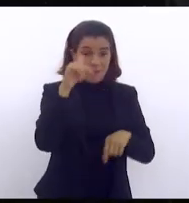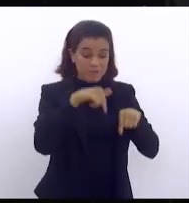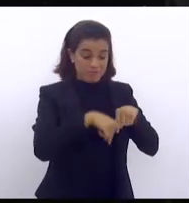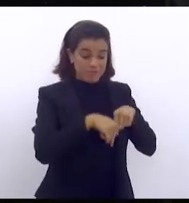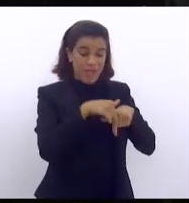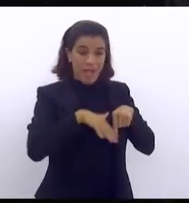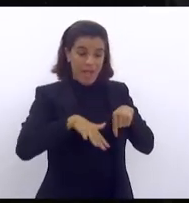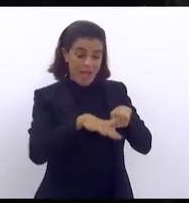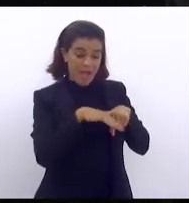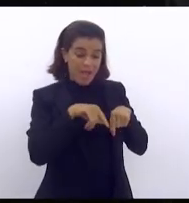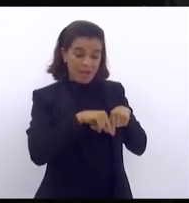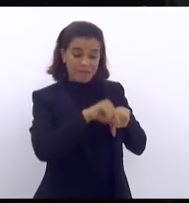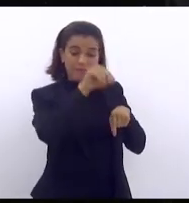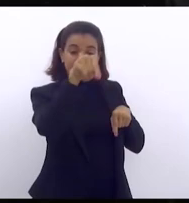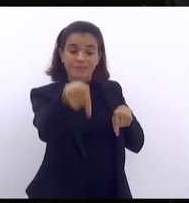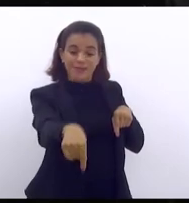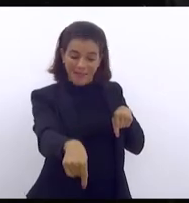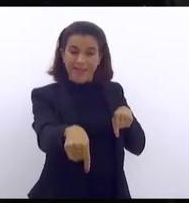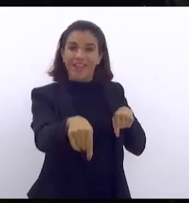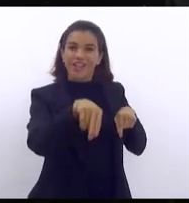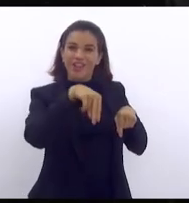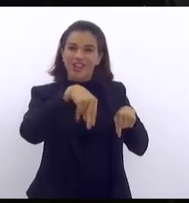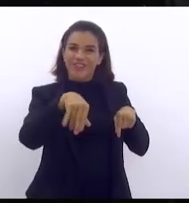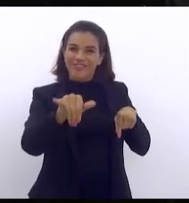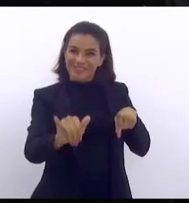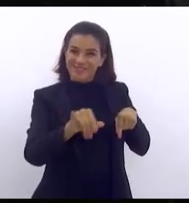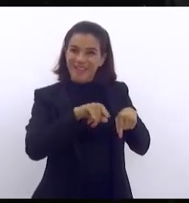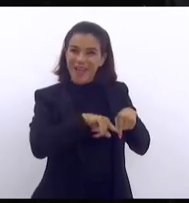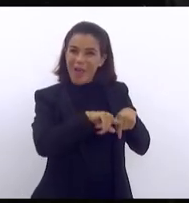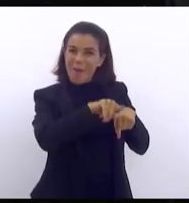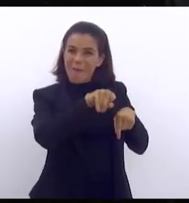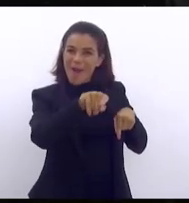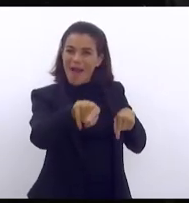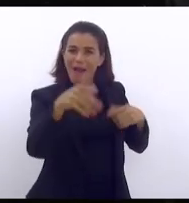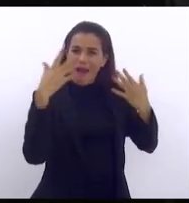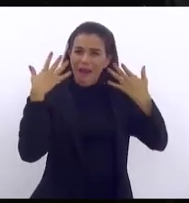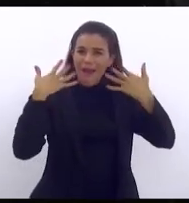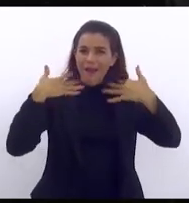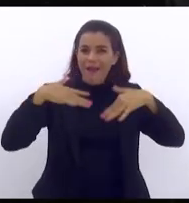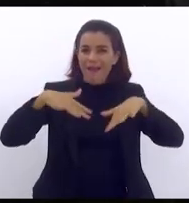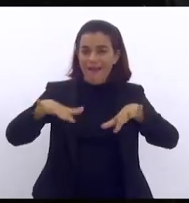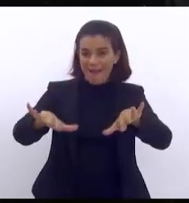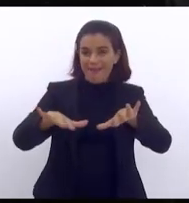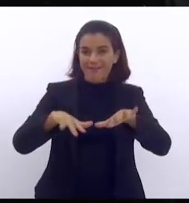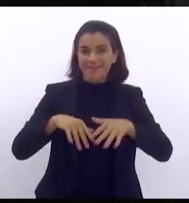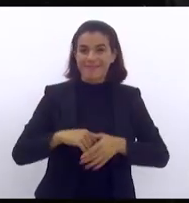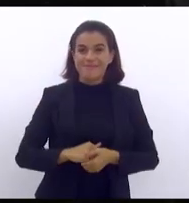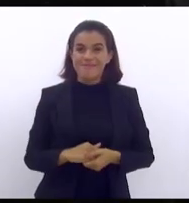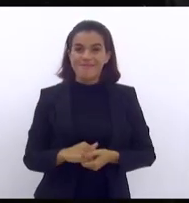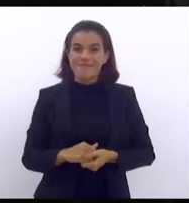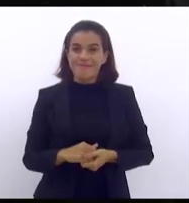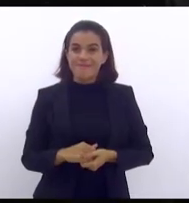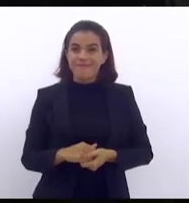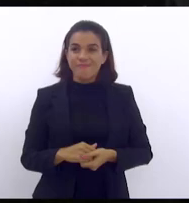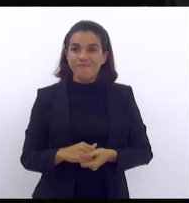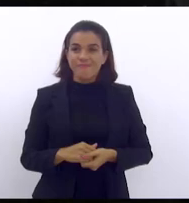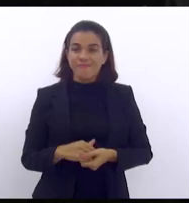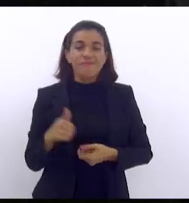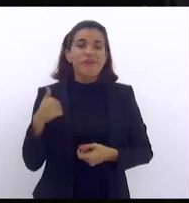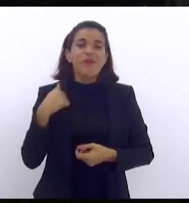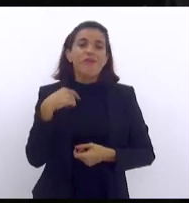deputado Val e quer ir para Nova Iguaçu é o caminho natural o caminho natural então não estou